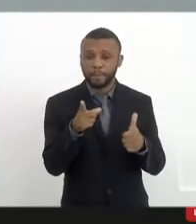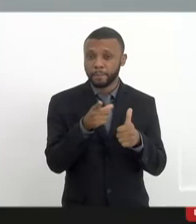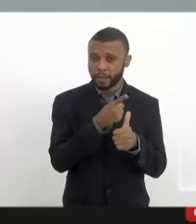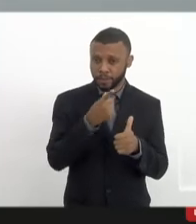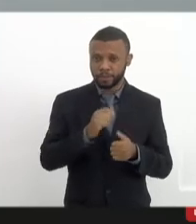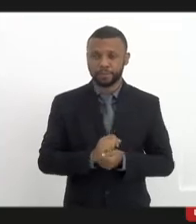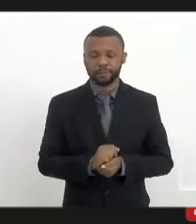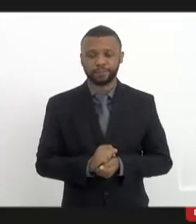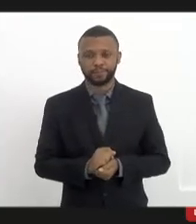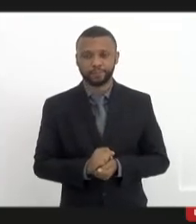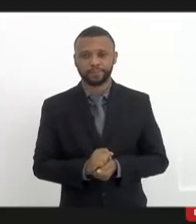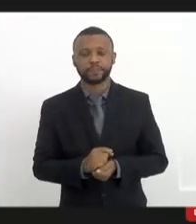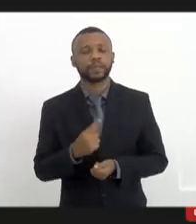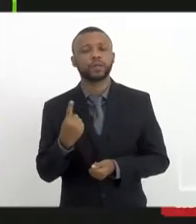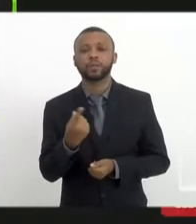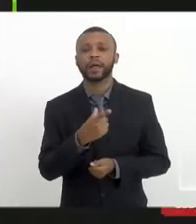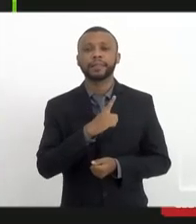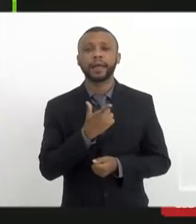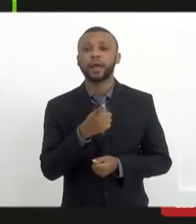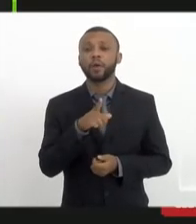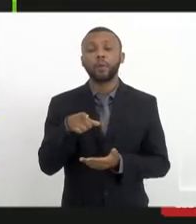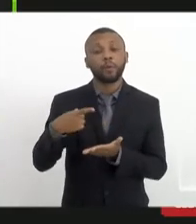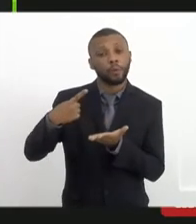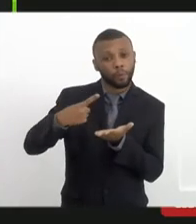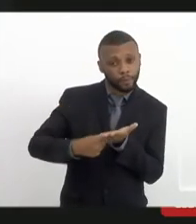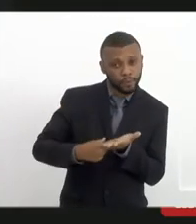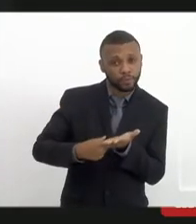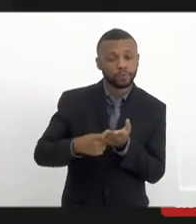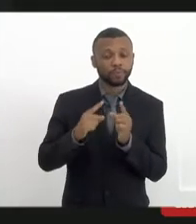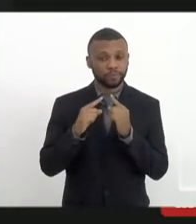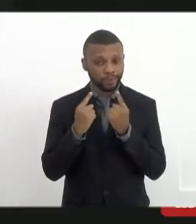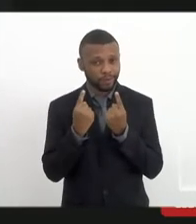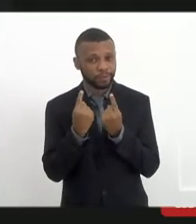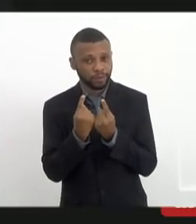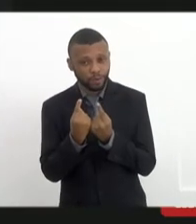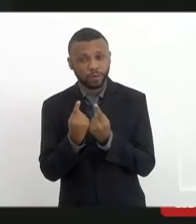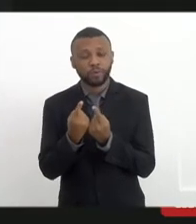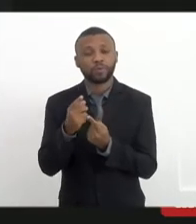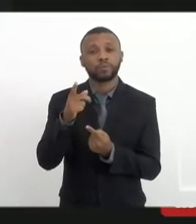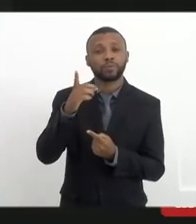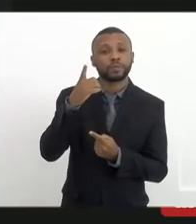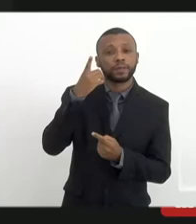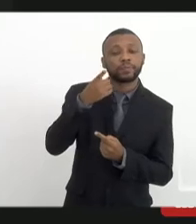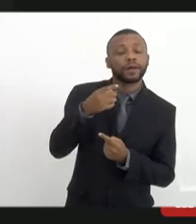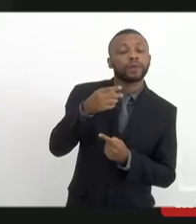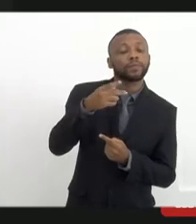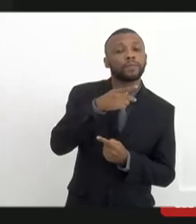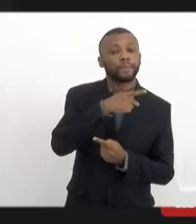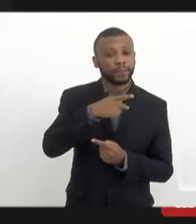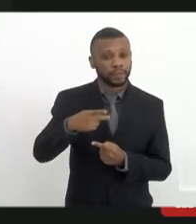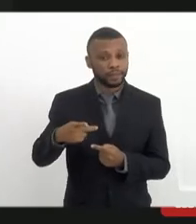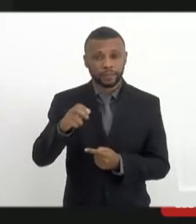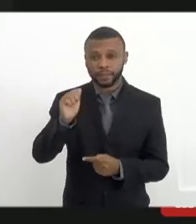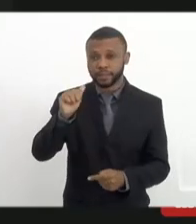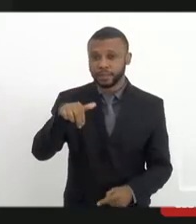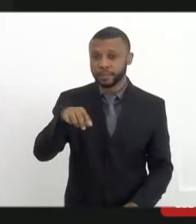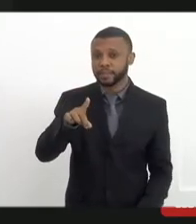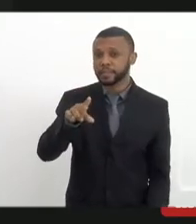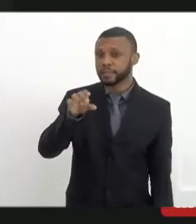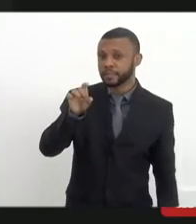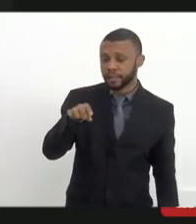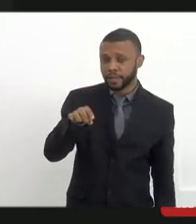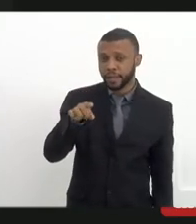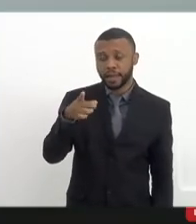agenda com o deputado André Celiano costurada, mas não está confirmada ainda, para